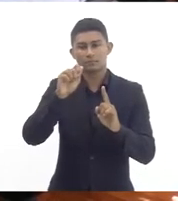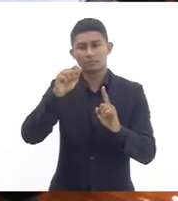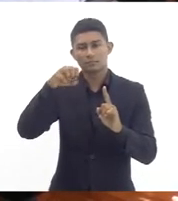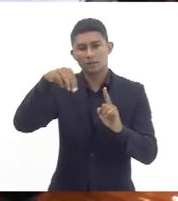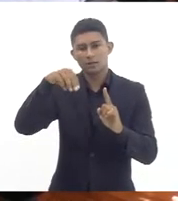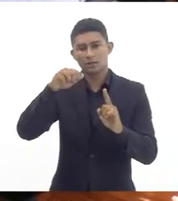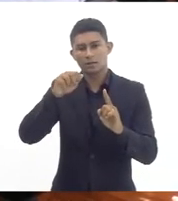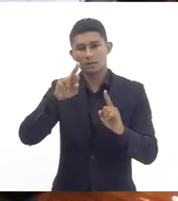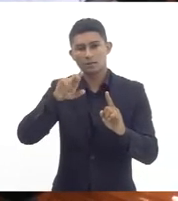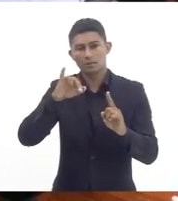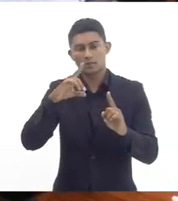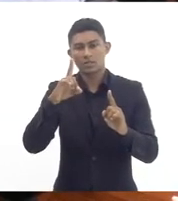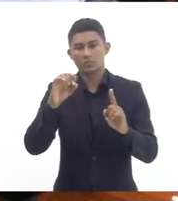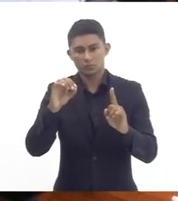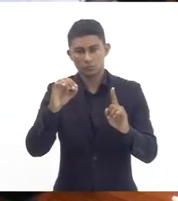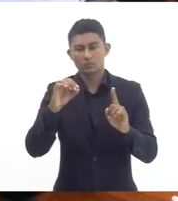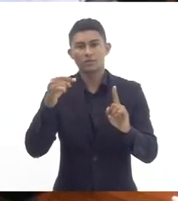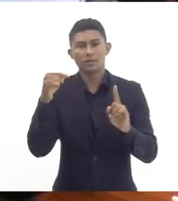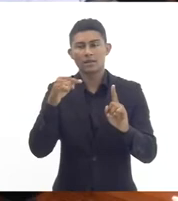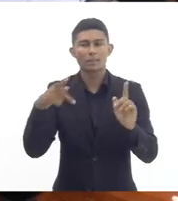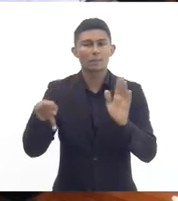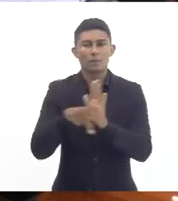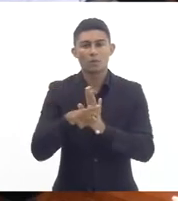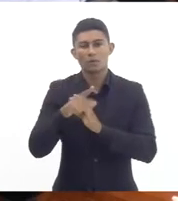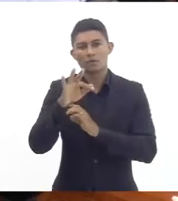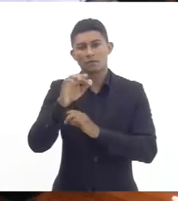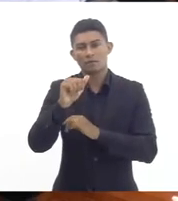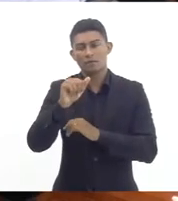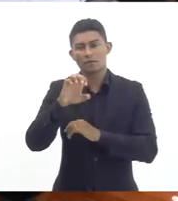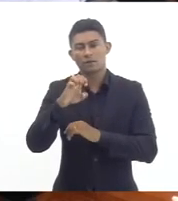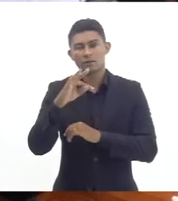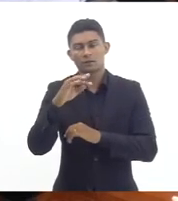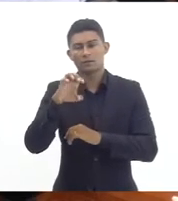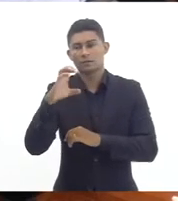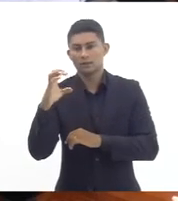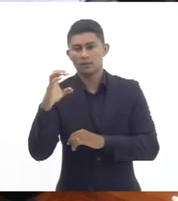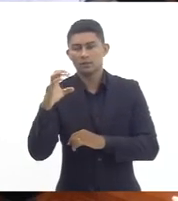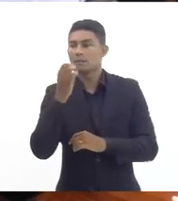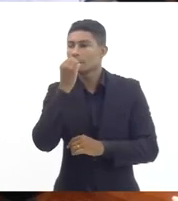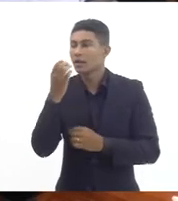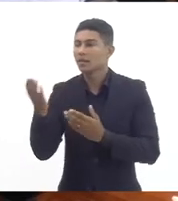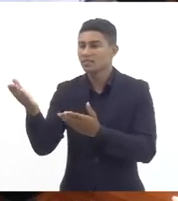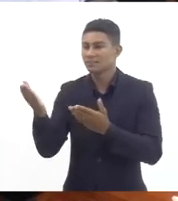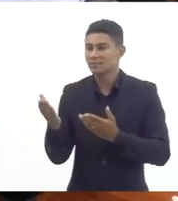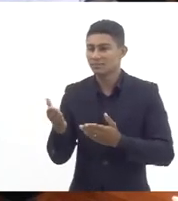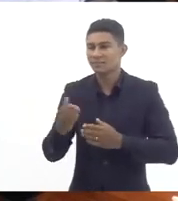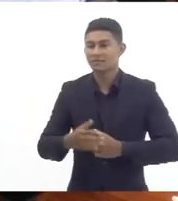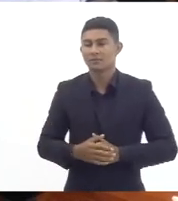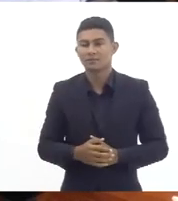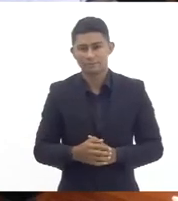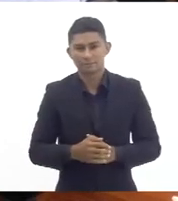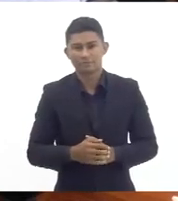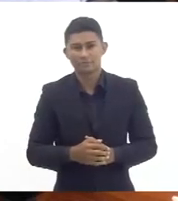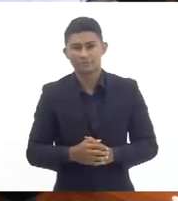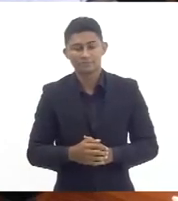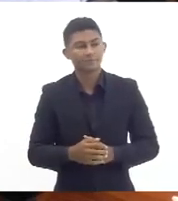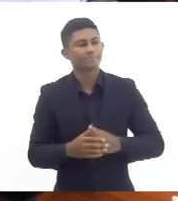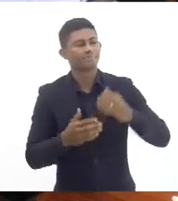direção da ADS Faietec bom dia Amarildo bem vindo aqui a nossa audiência obrigado